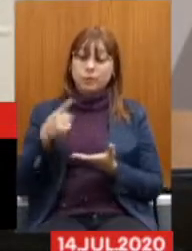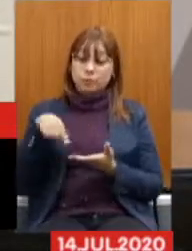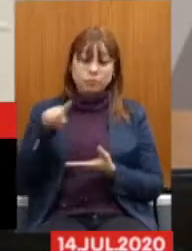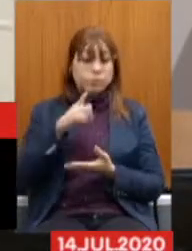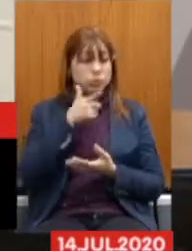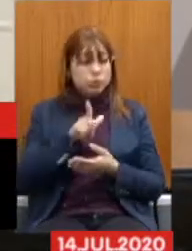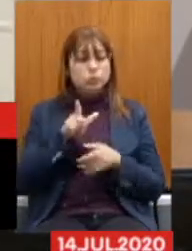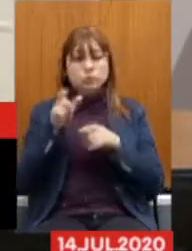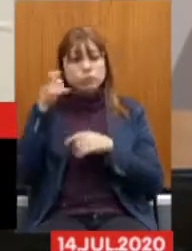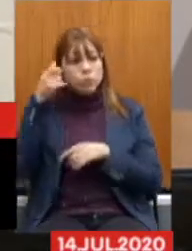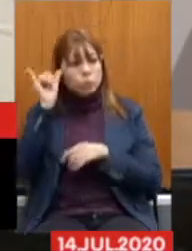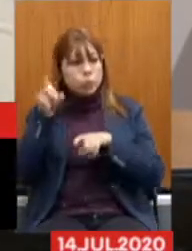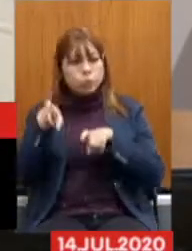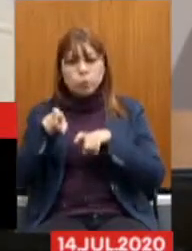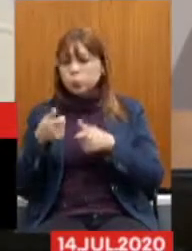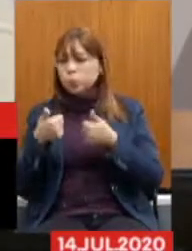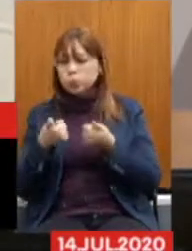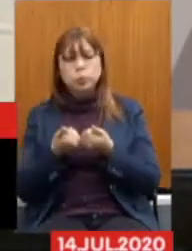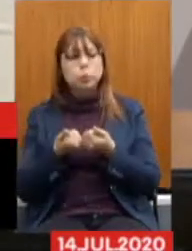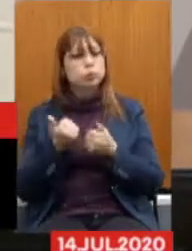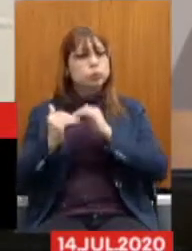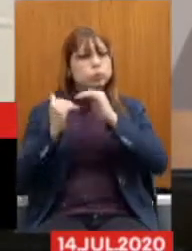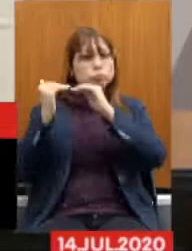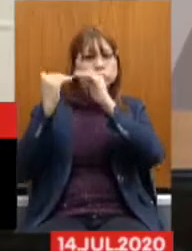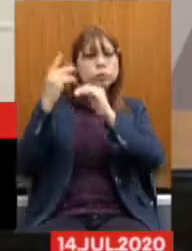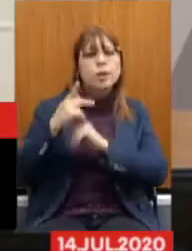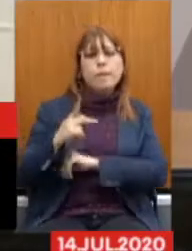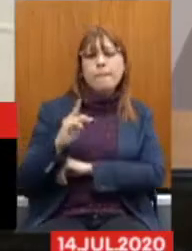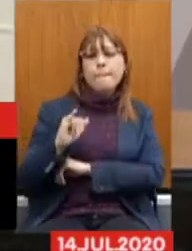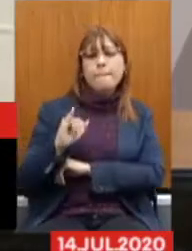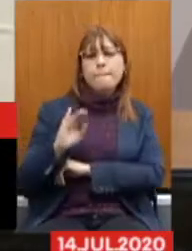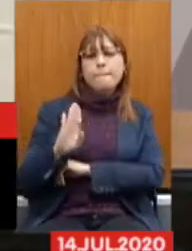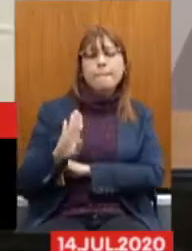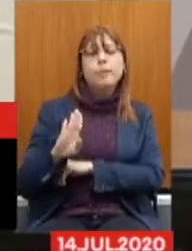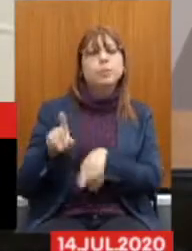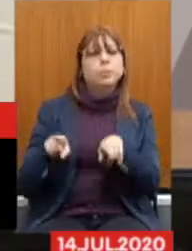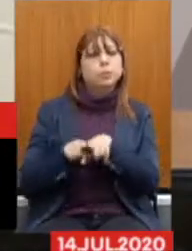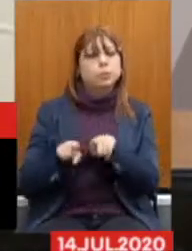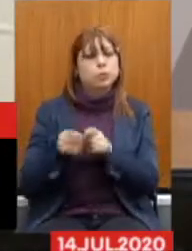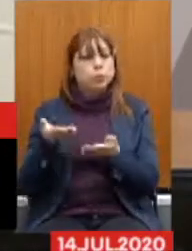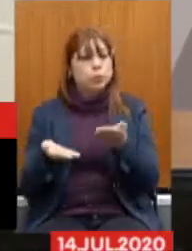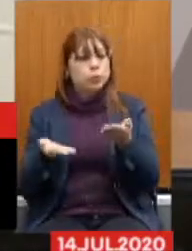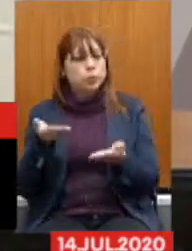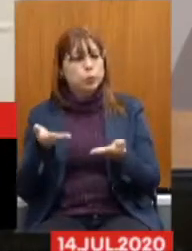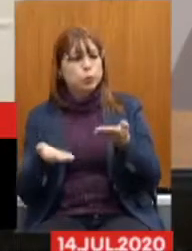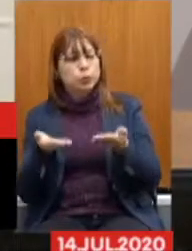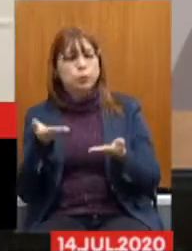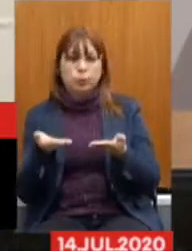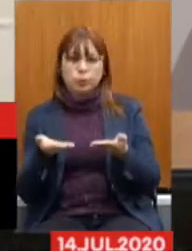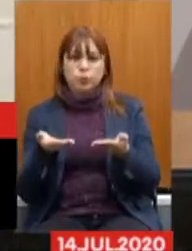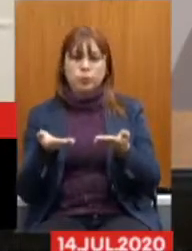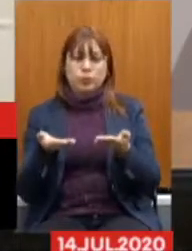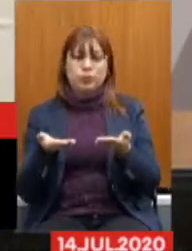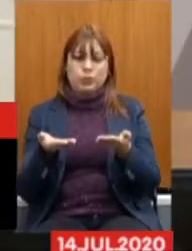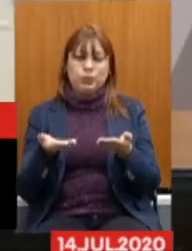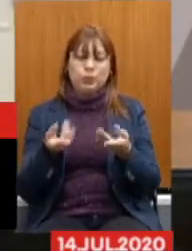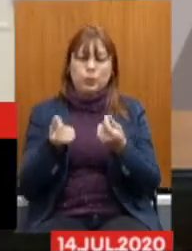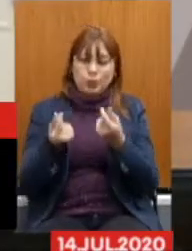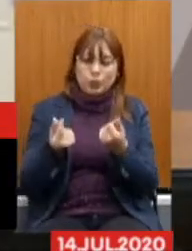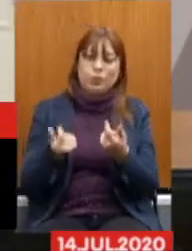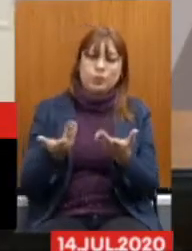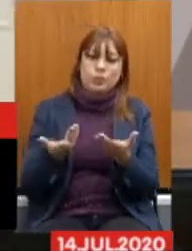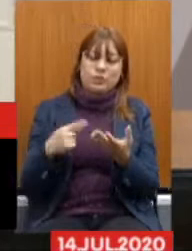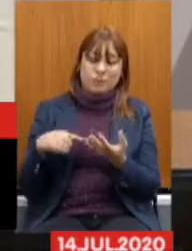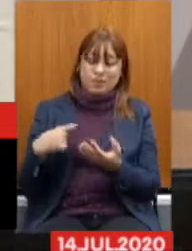Mineiro Continue Elevando O PIB E segurando A balança Comercial Nesse momento De crise Não Consideramos